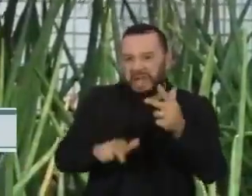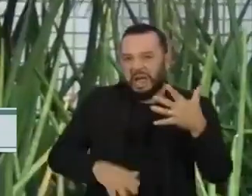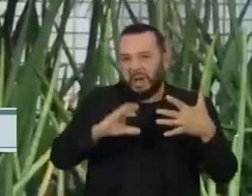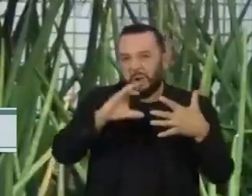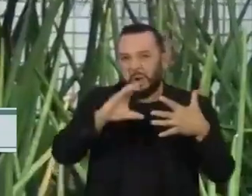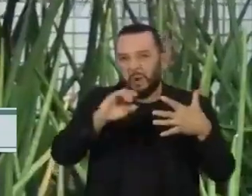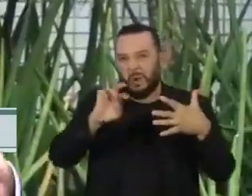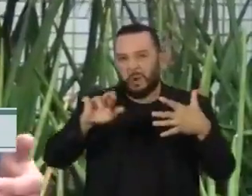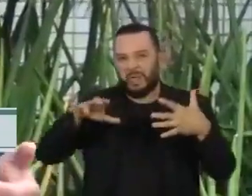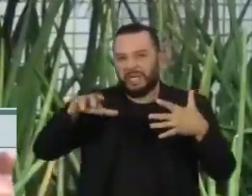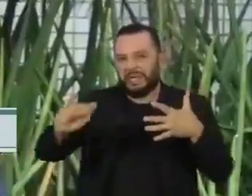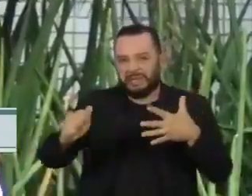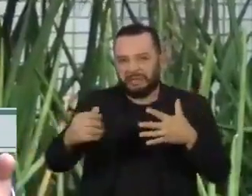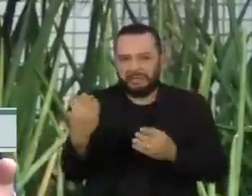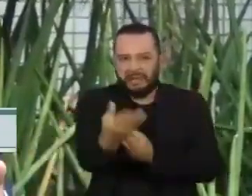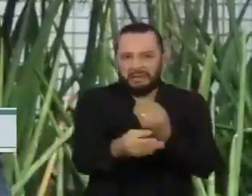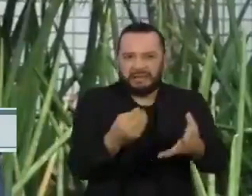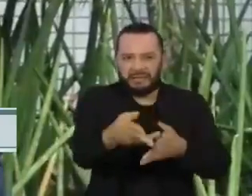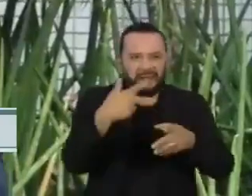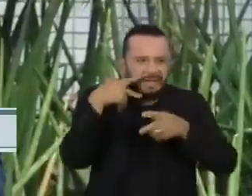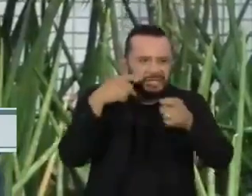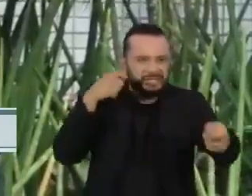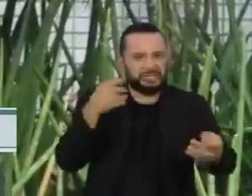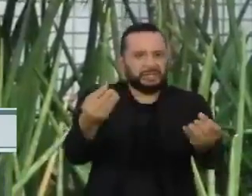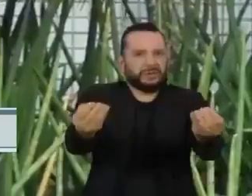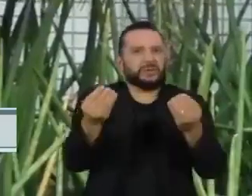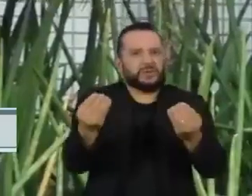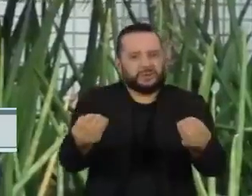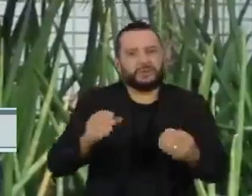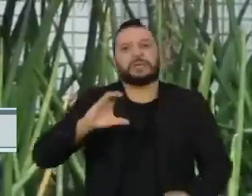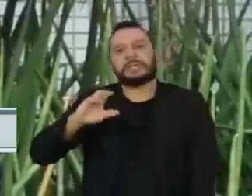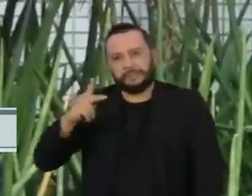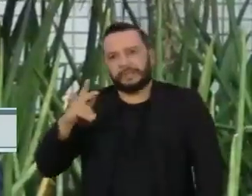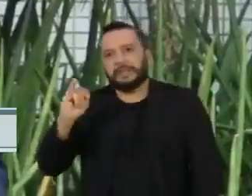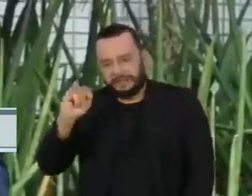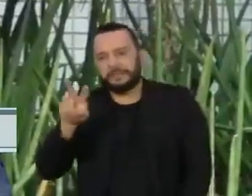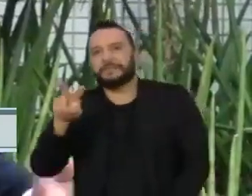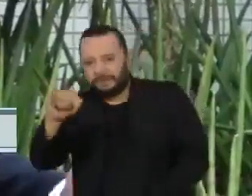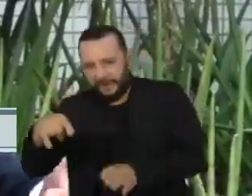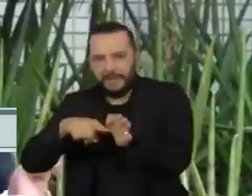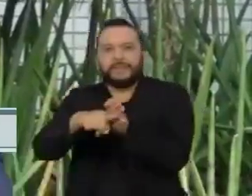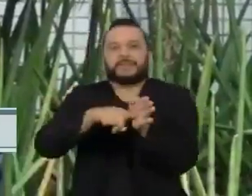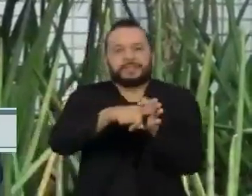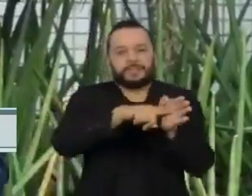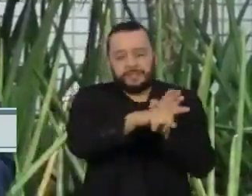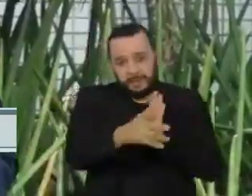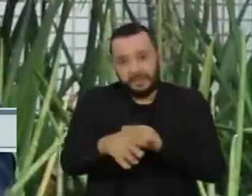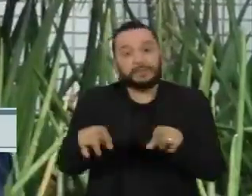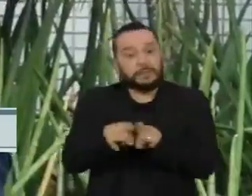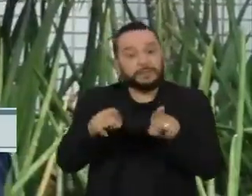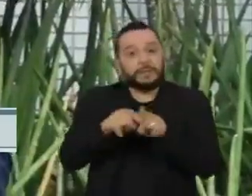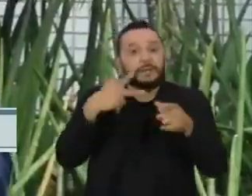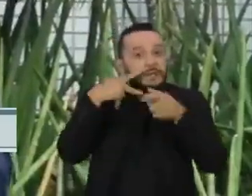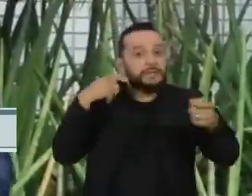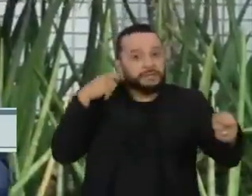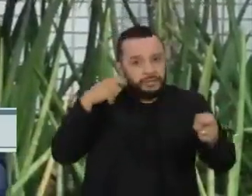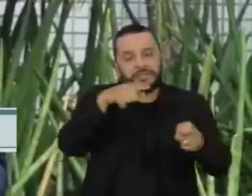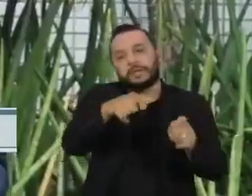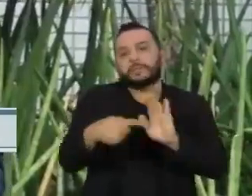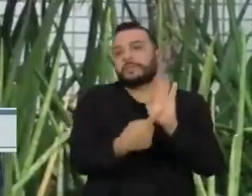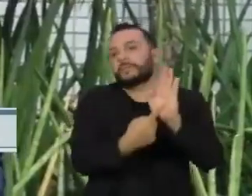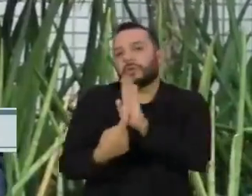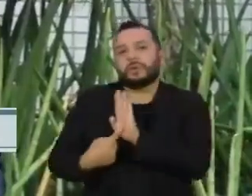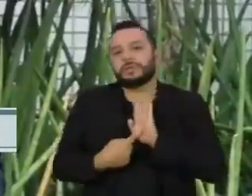indígena será alvo de investigações da CPI da pandemia no Senado. Os indígenas vão apresentar à comissão um